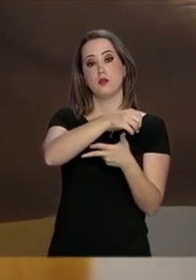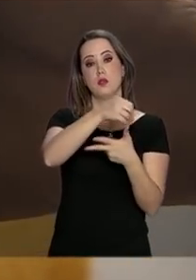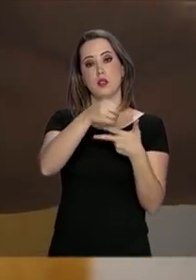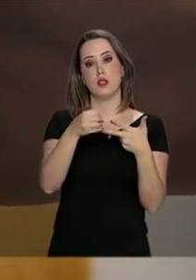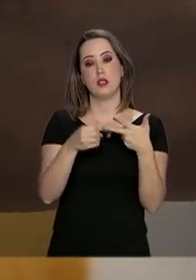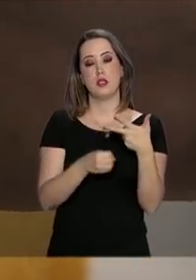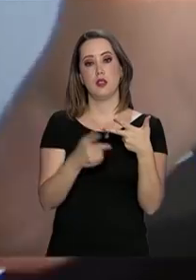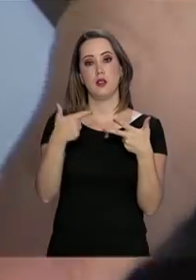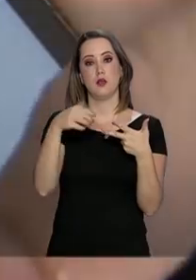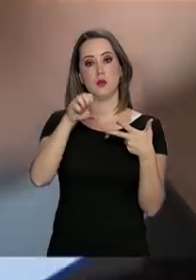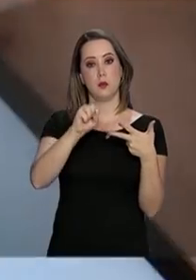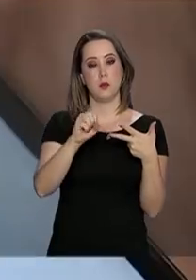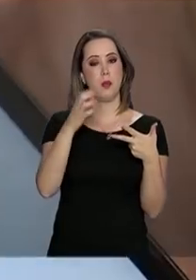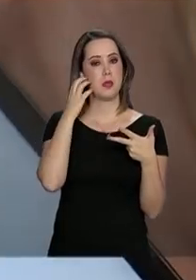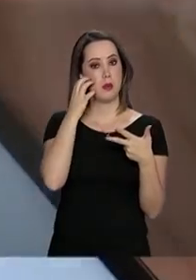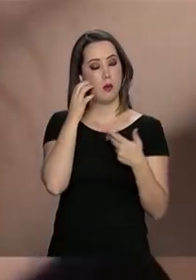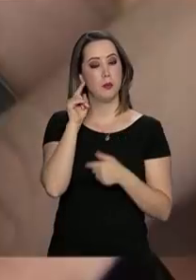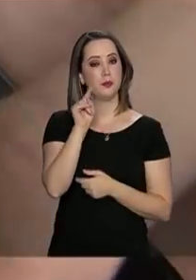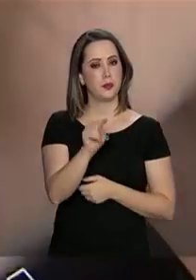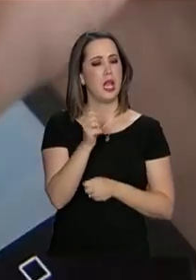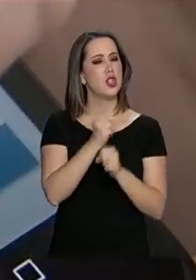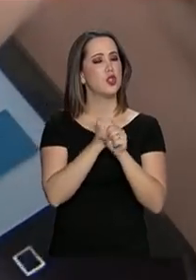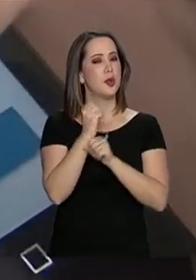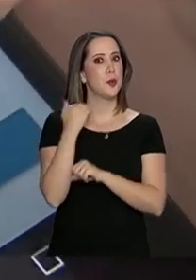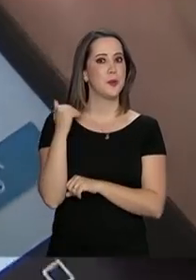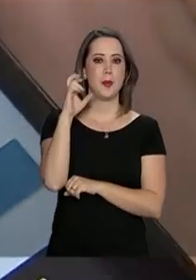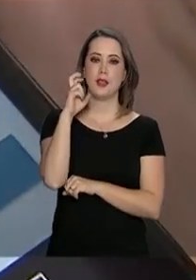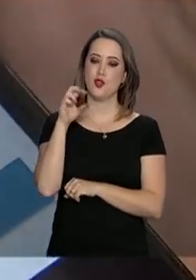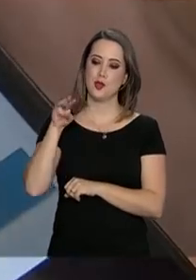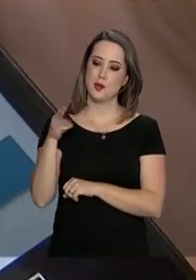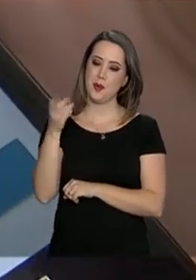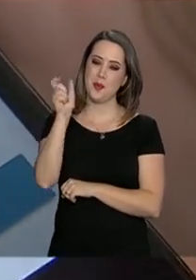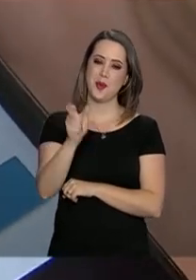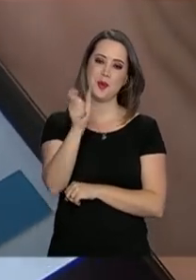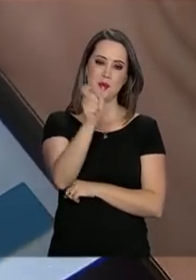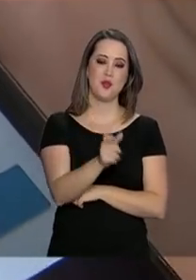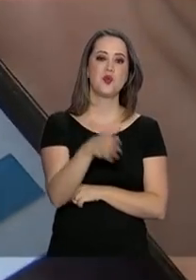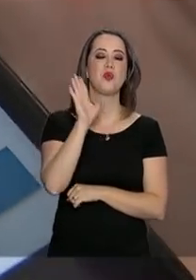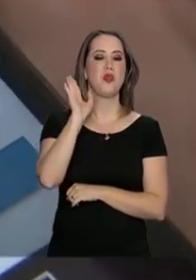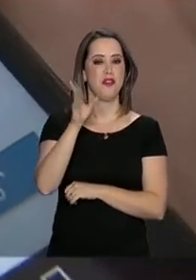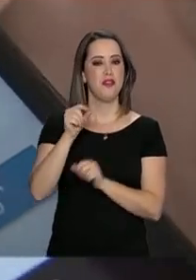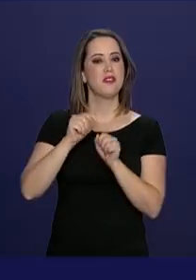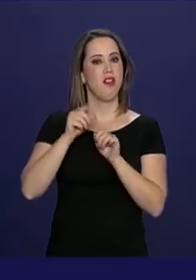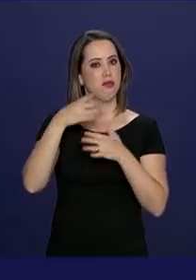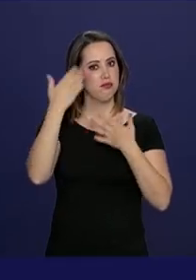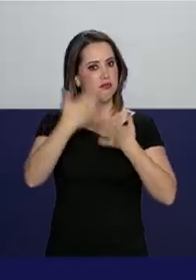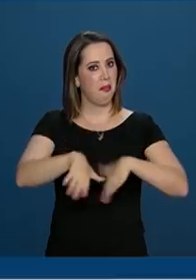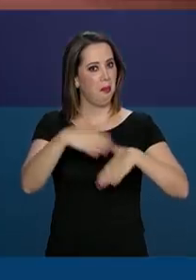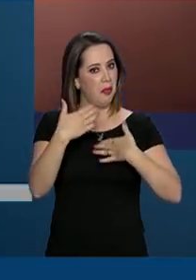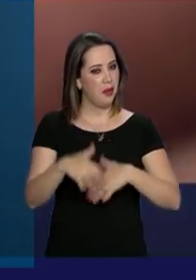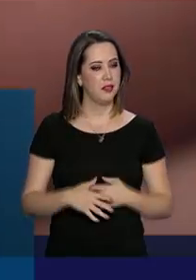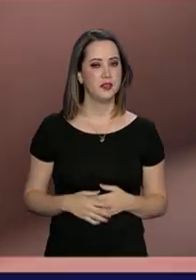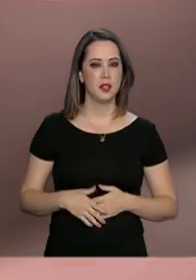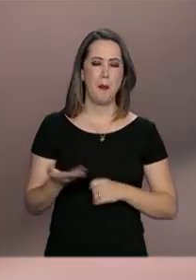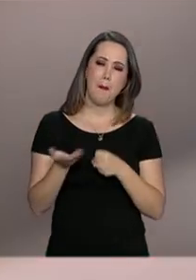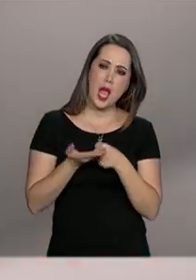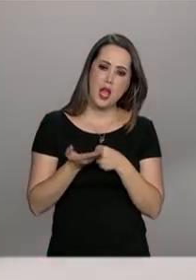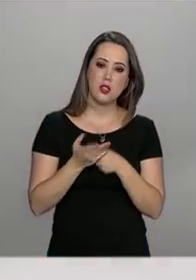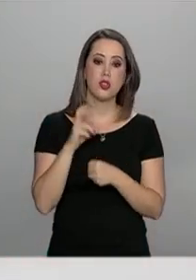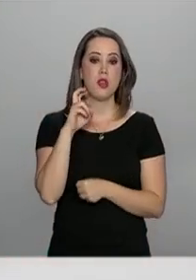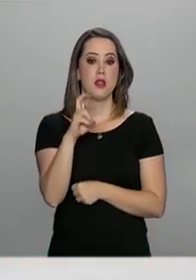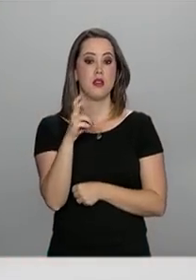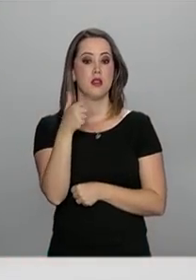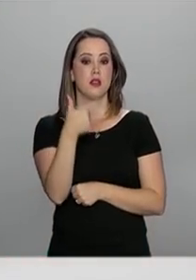para celulares. Esse ano, mais de 5 milhões e meio de pessoas fizeram o ENEM. As médias gerais foram